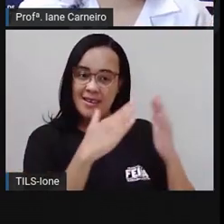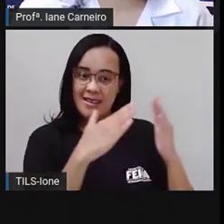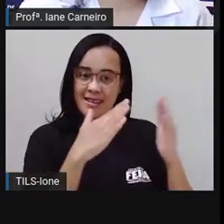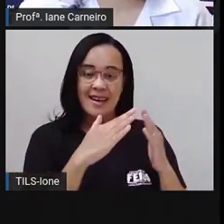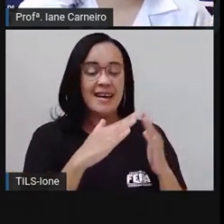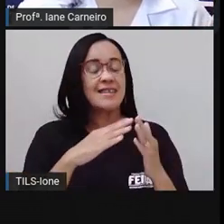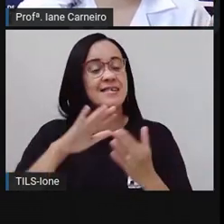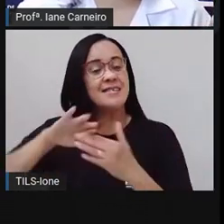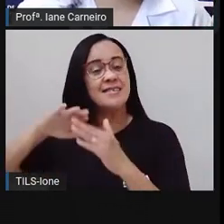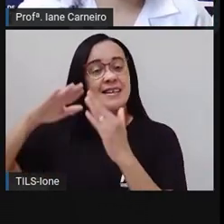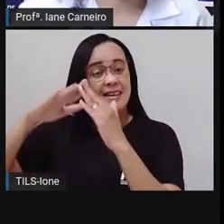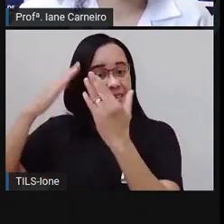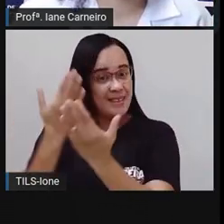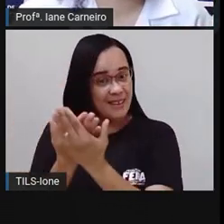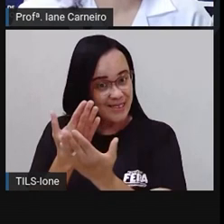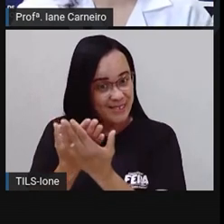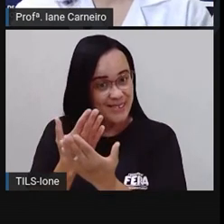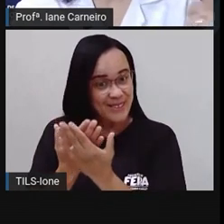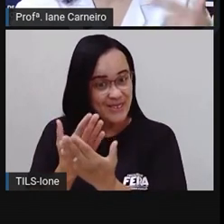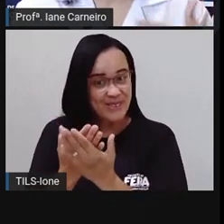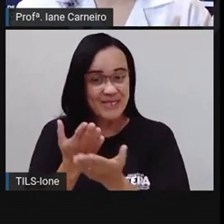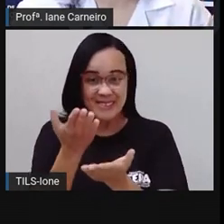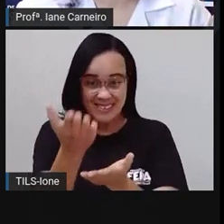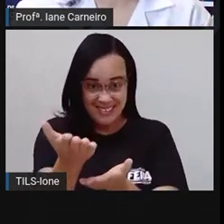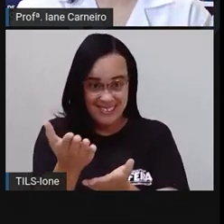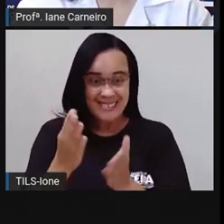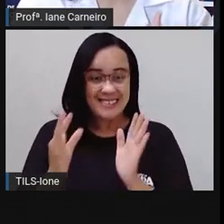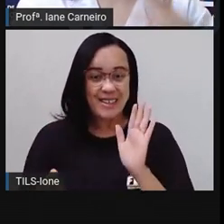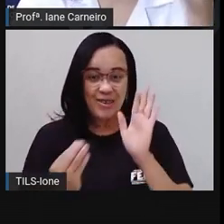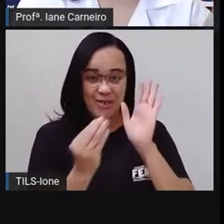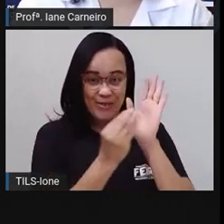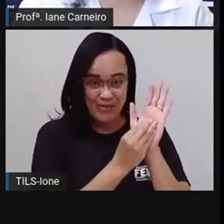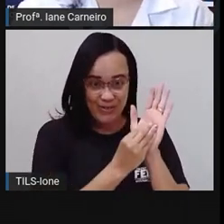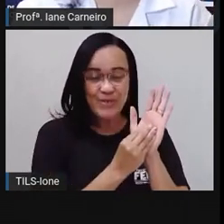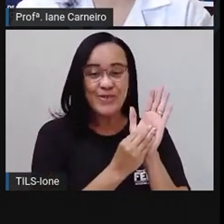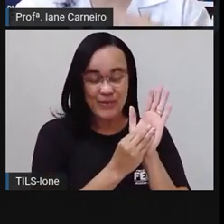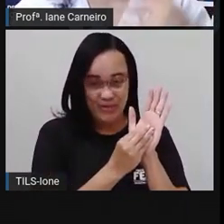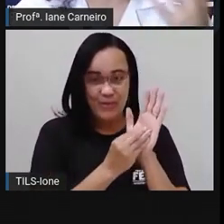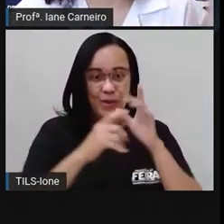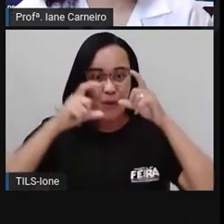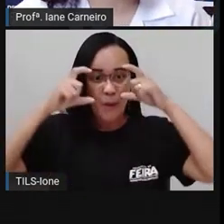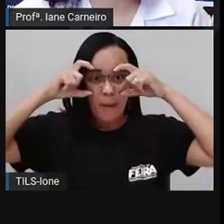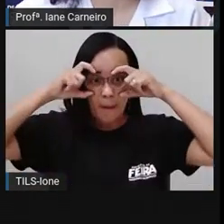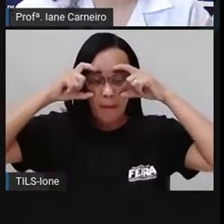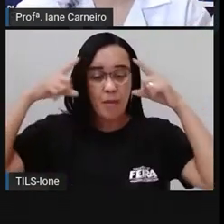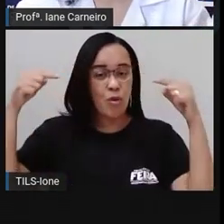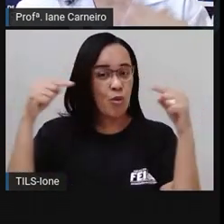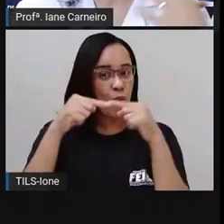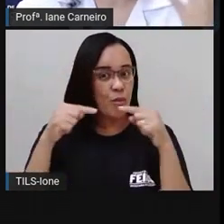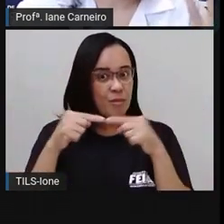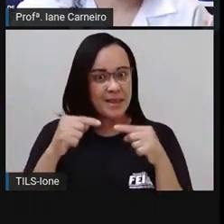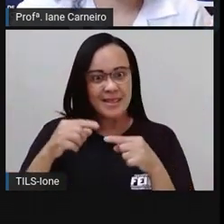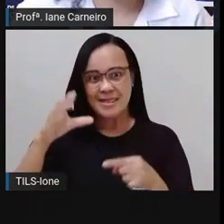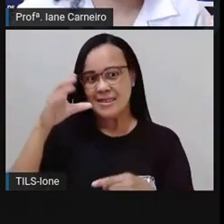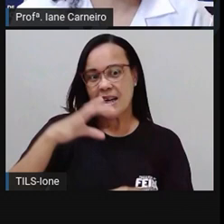colocou aqui uma coruja, que é o símbolo do conhecimento, do